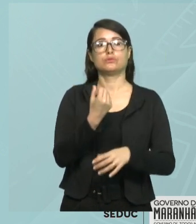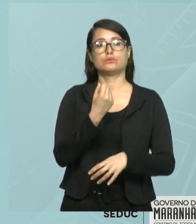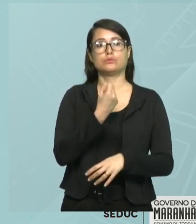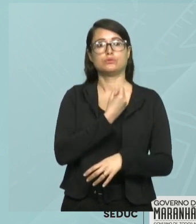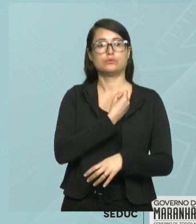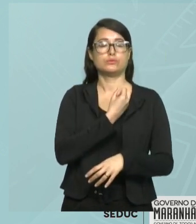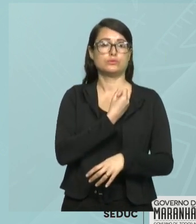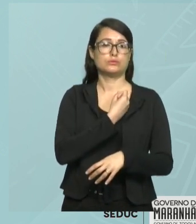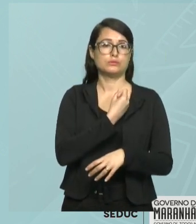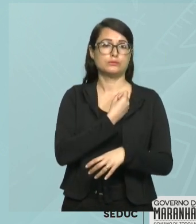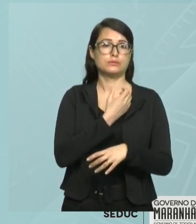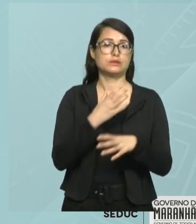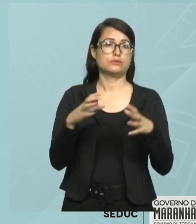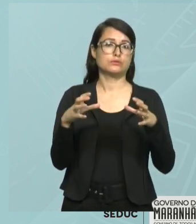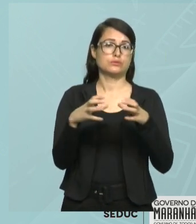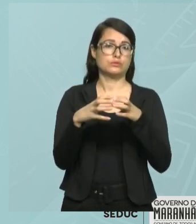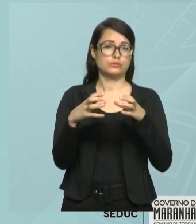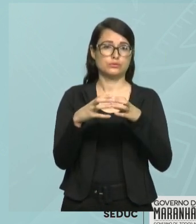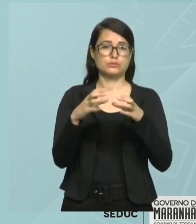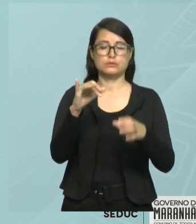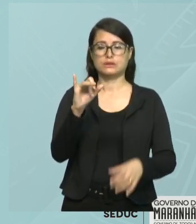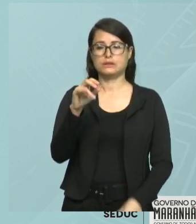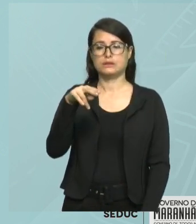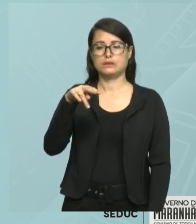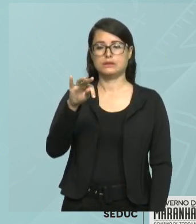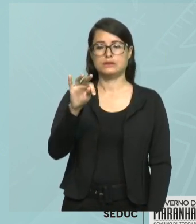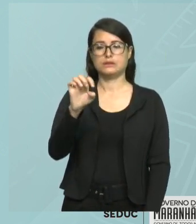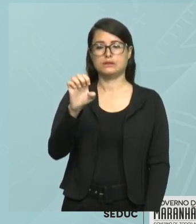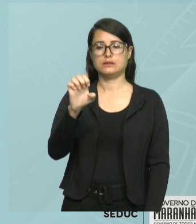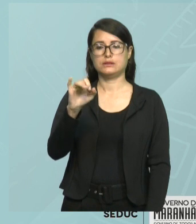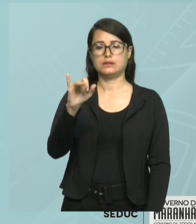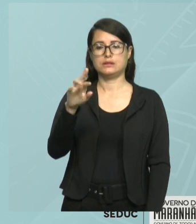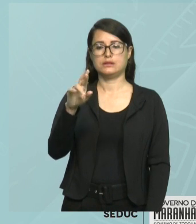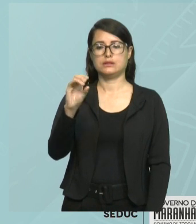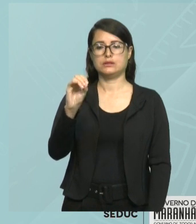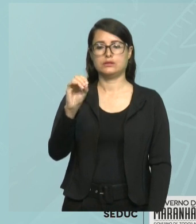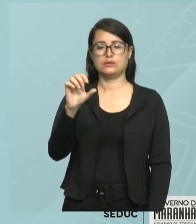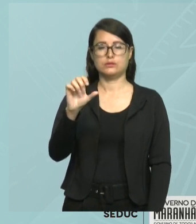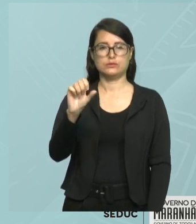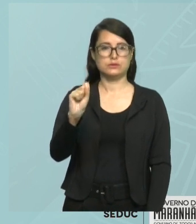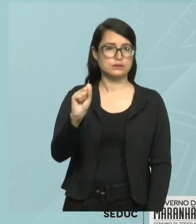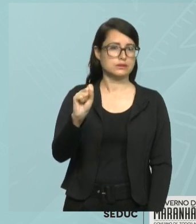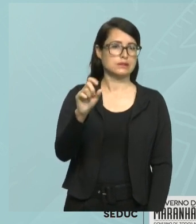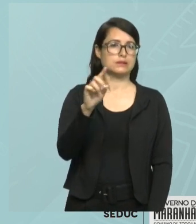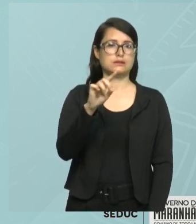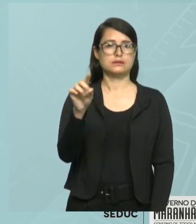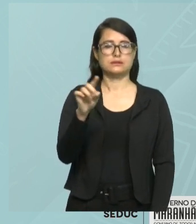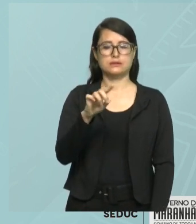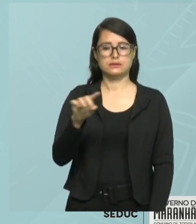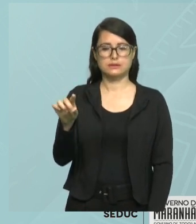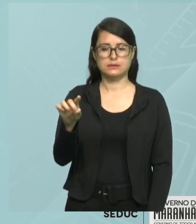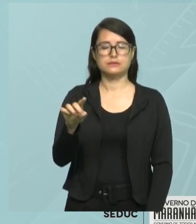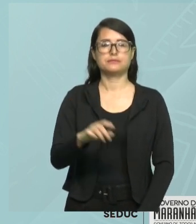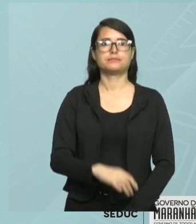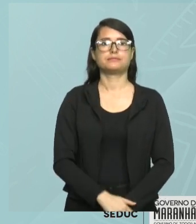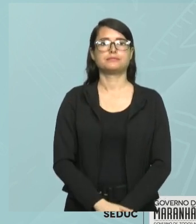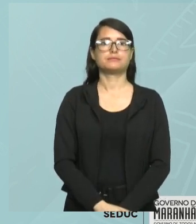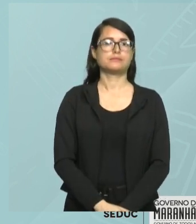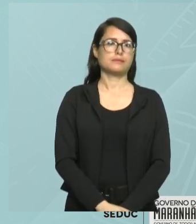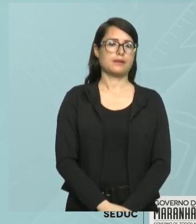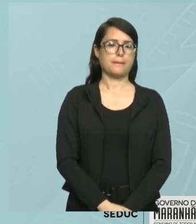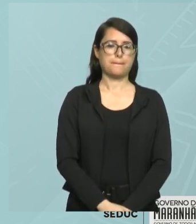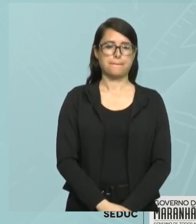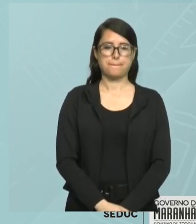inteiros, representado pela letra Z com um traço a mais semelhante aos naturais.